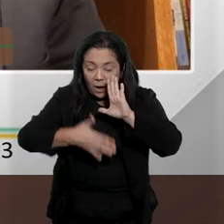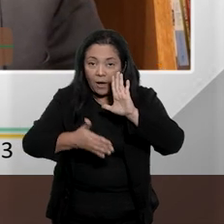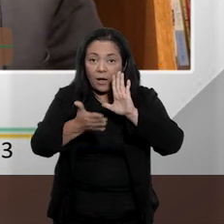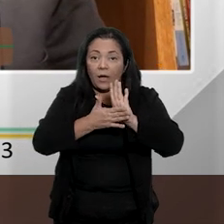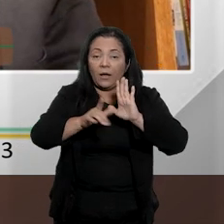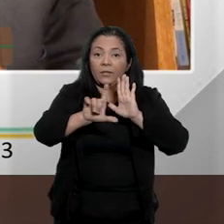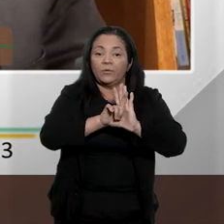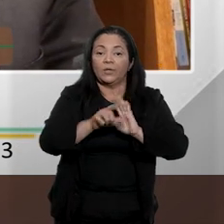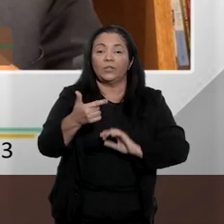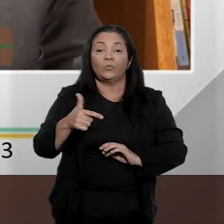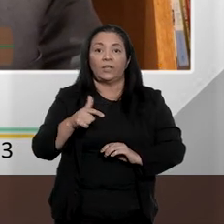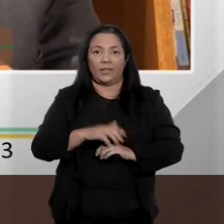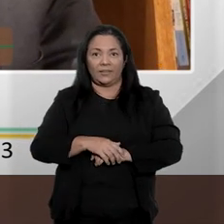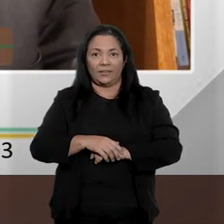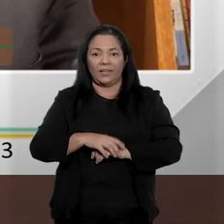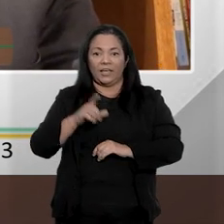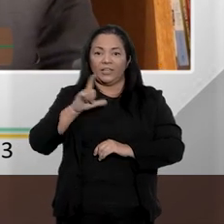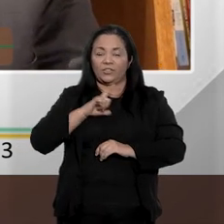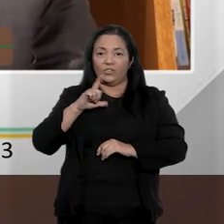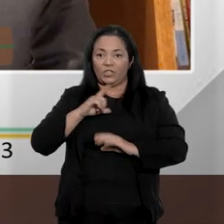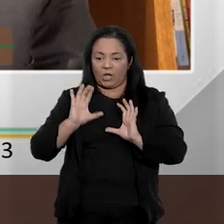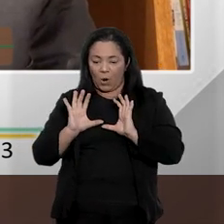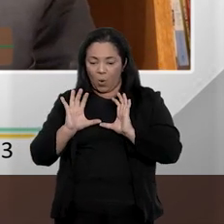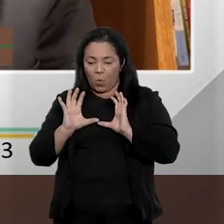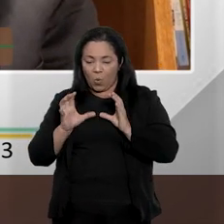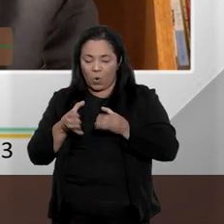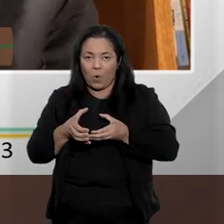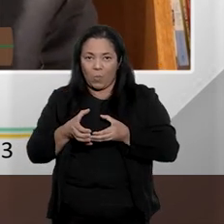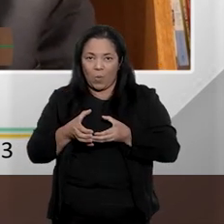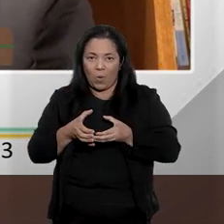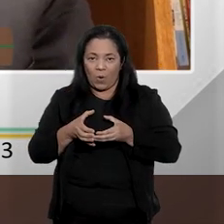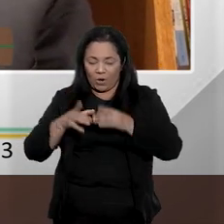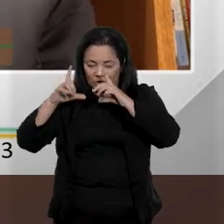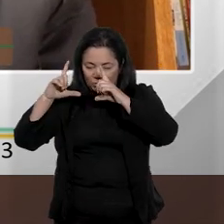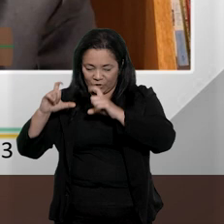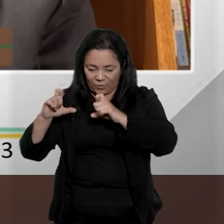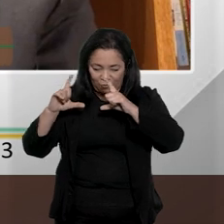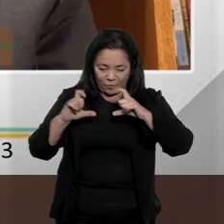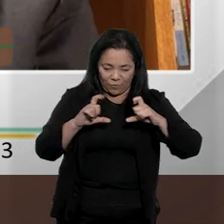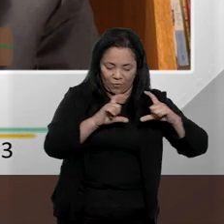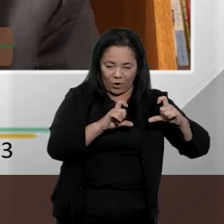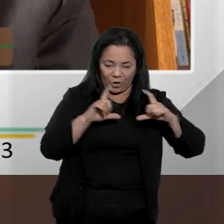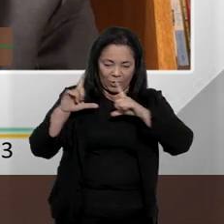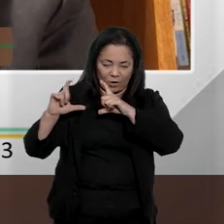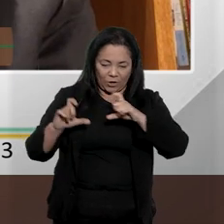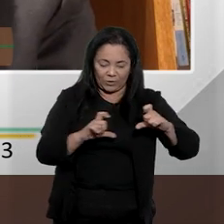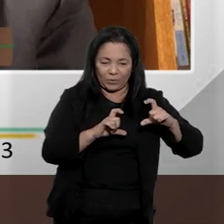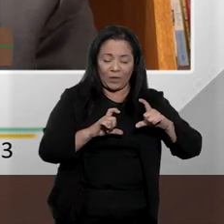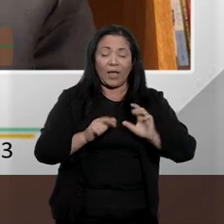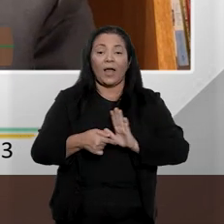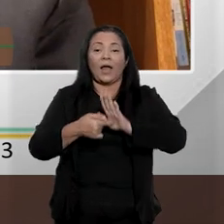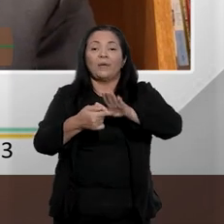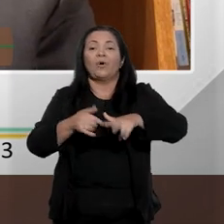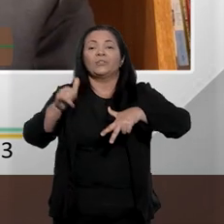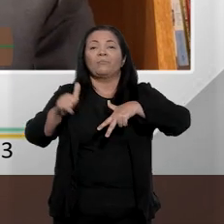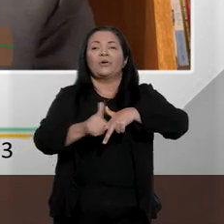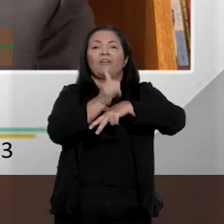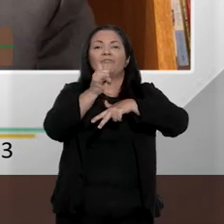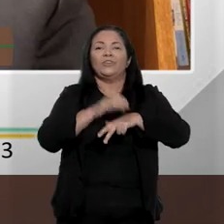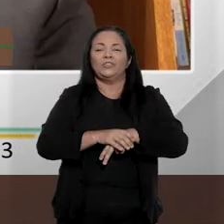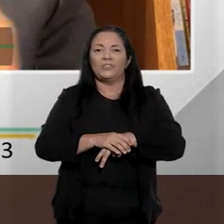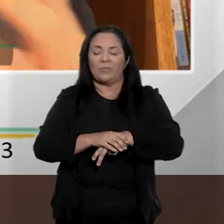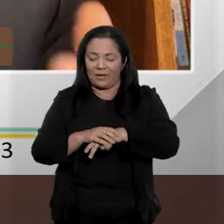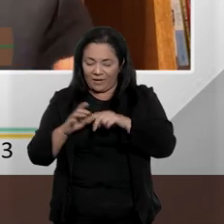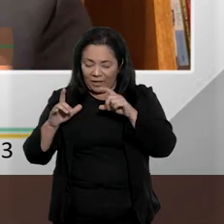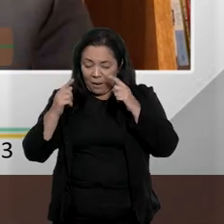de fotografias de pessoas que são buscadas ali e são apresentadas para uma pessoa que acabou de ser vítima de um crime, então